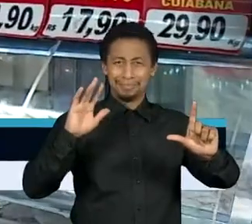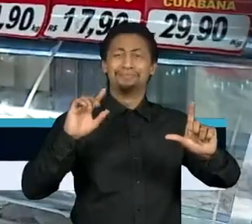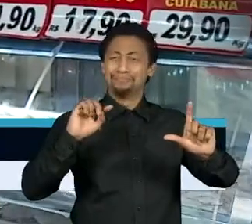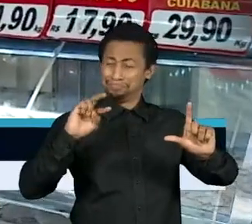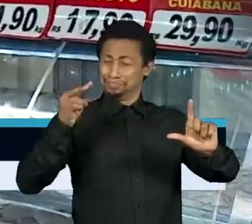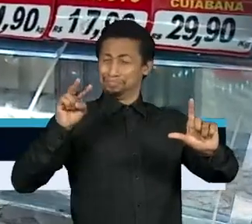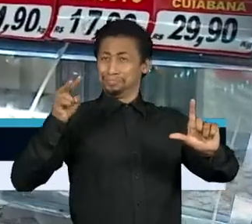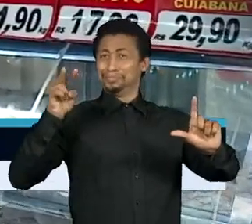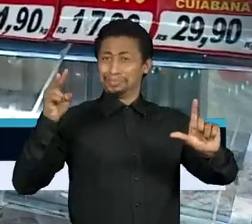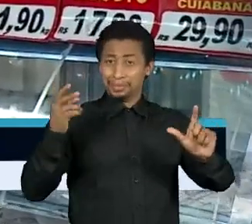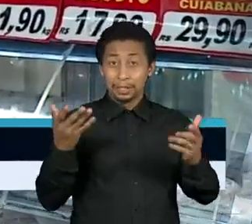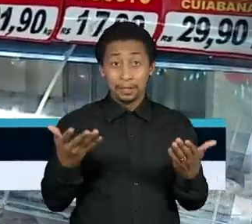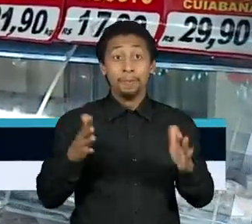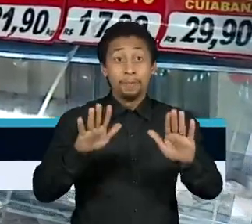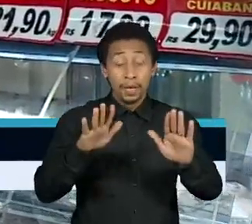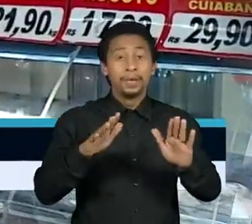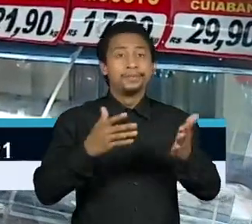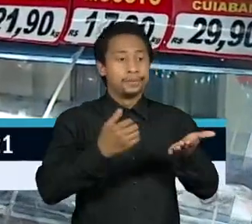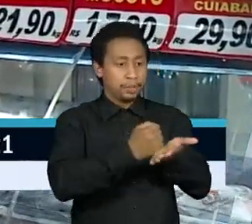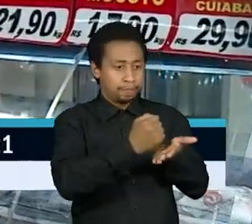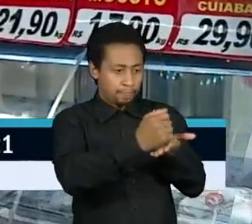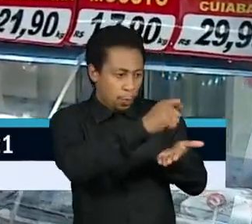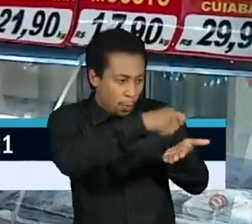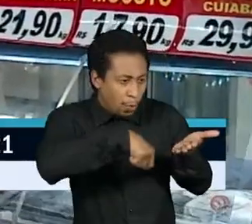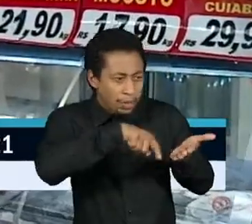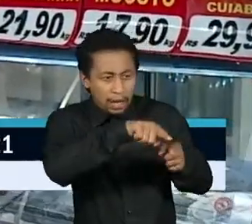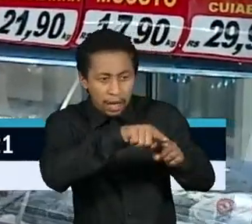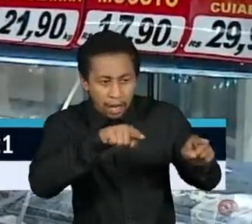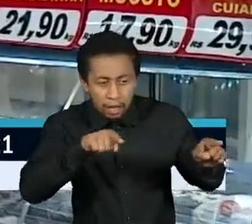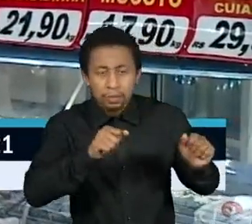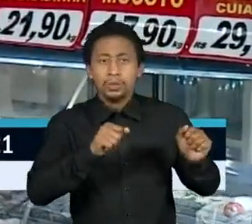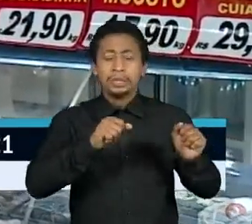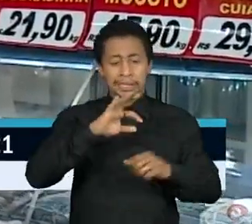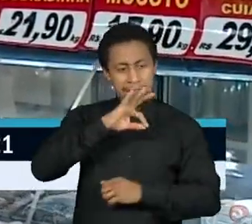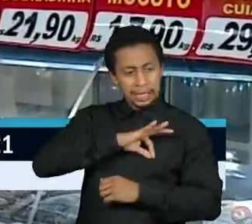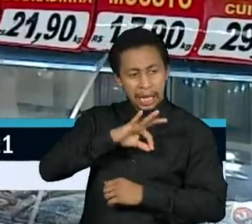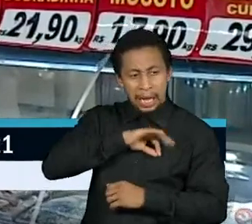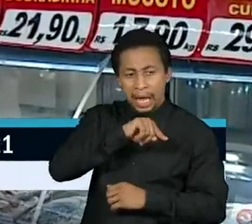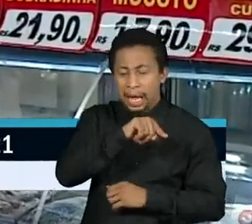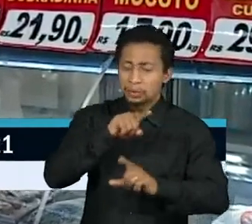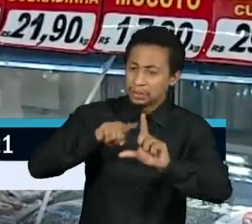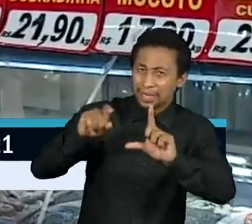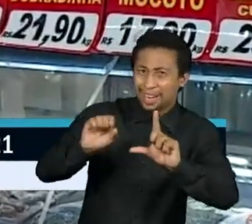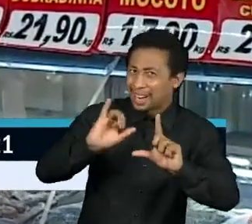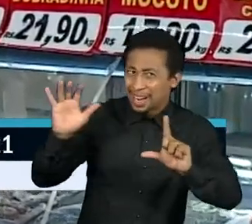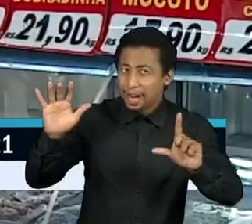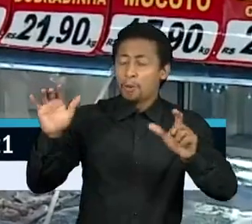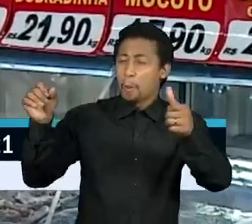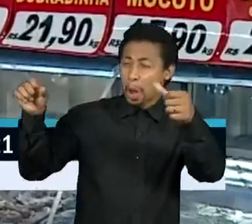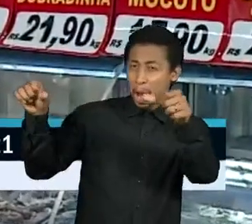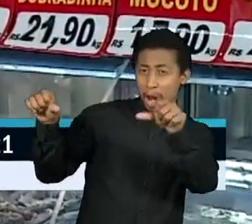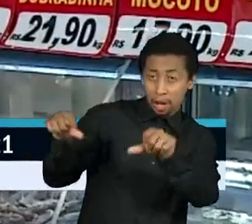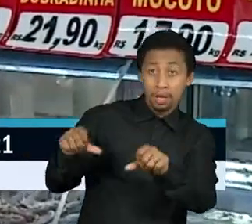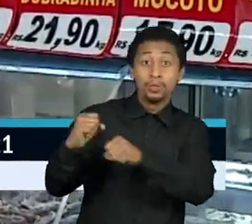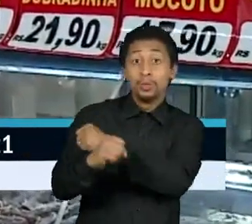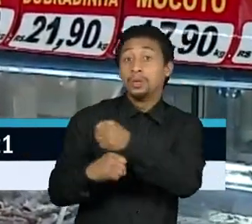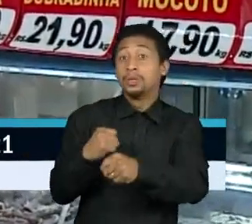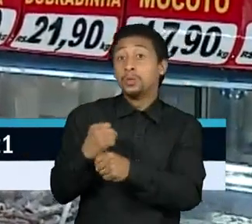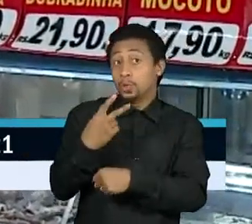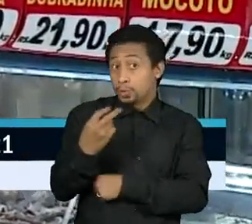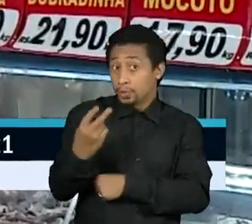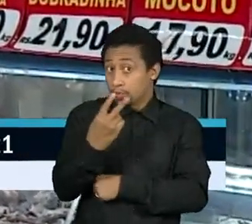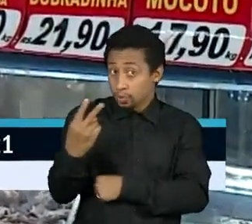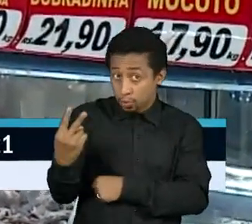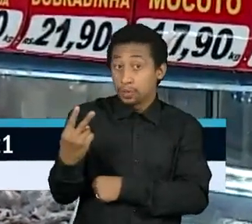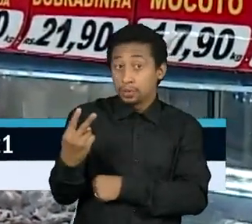correção de preços, contratos e salários pela inflação passada, estaria de volta em 2022, por conta dos índices mais